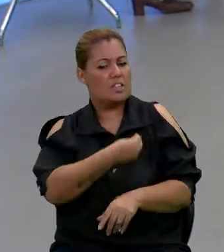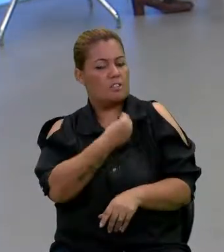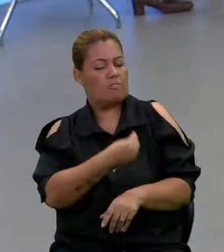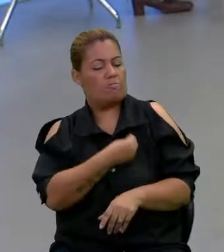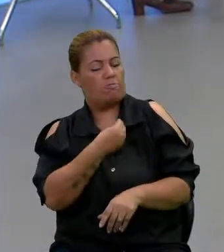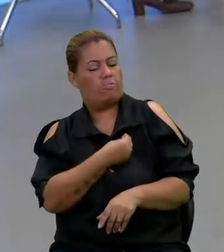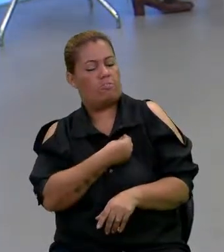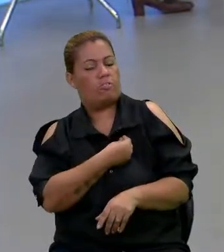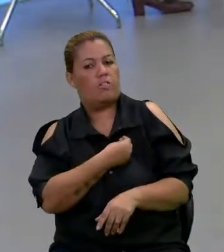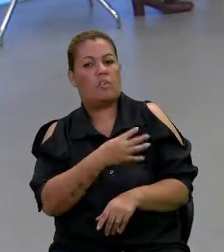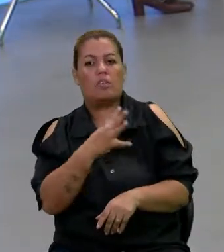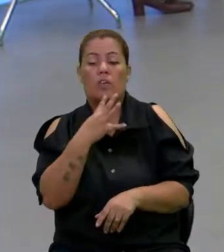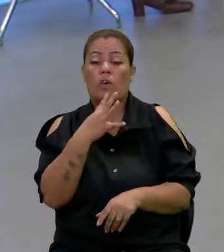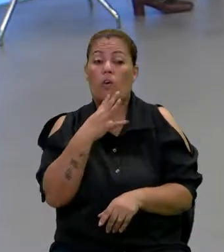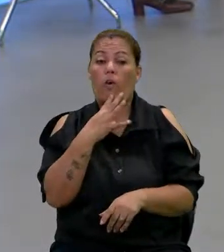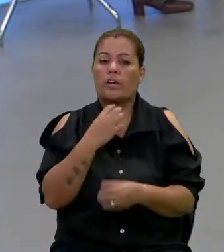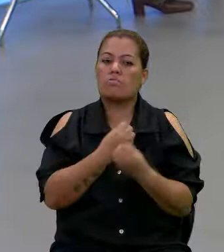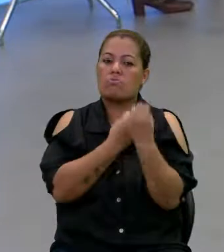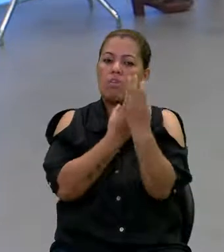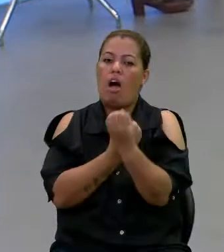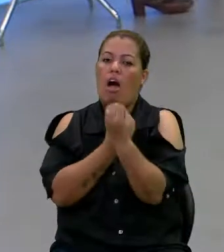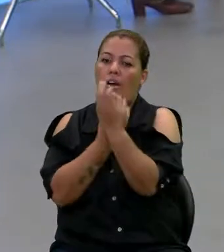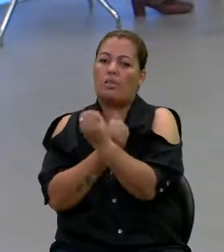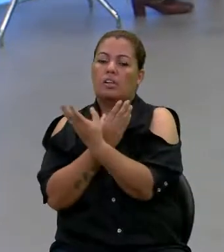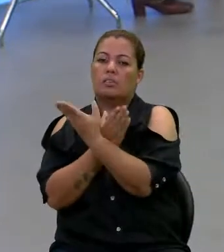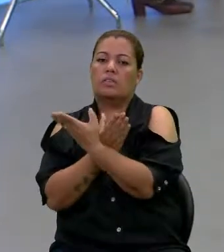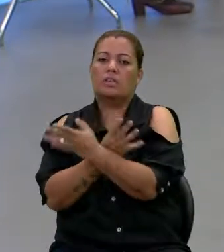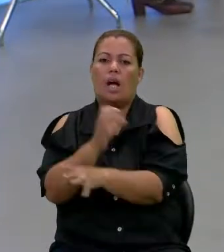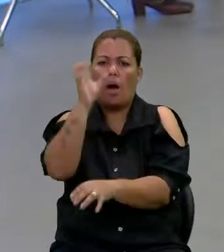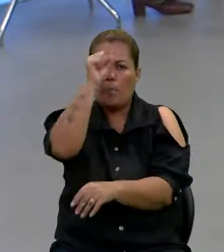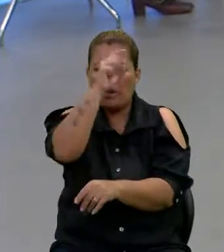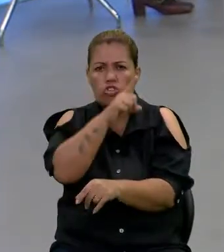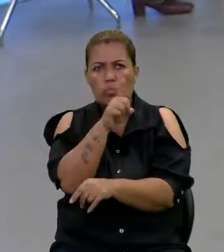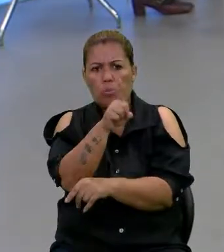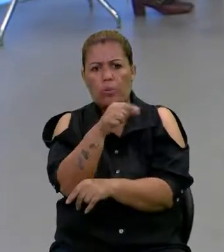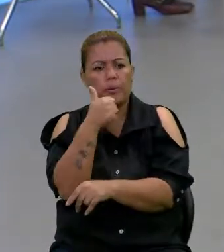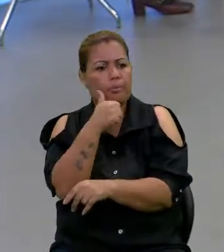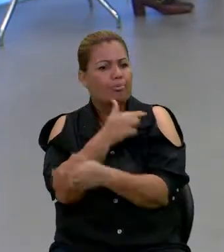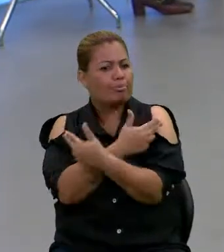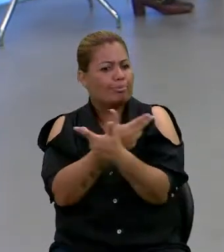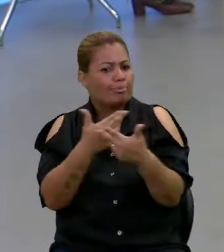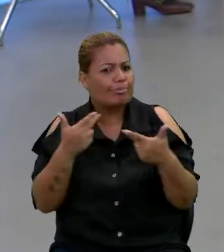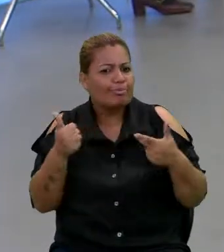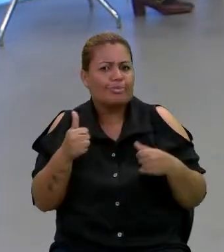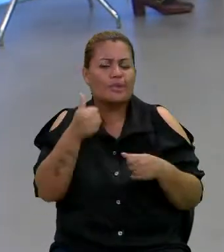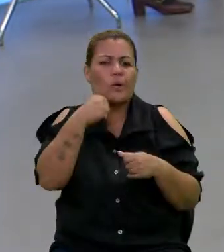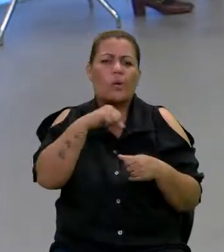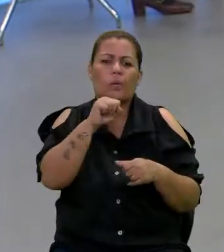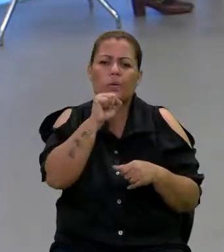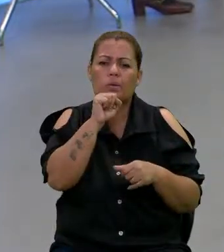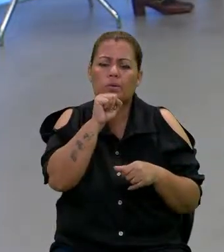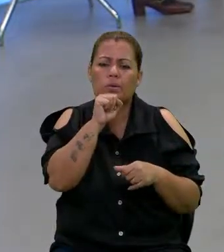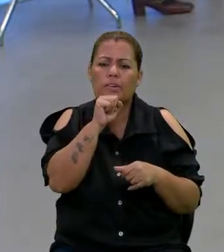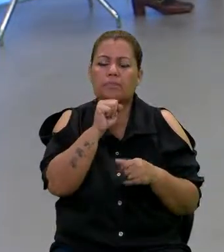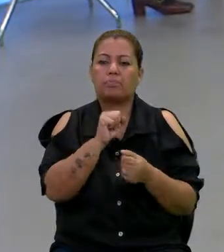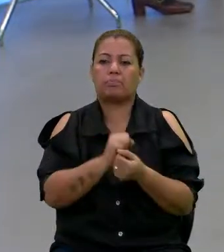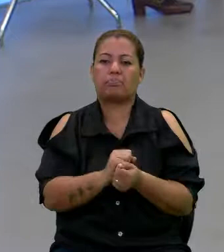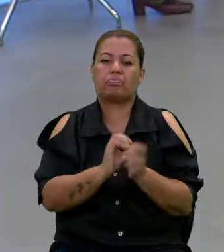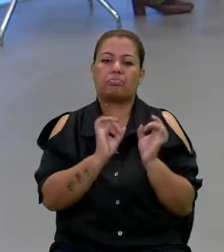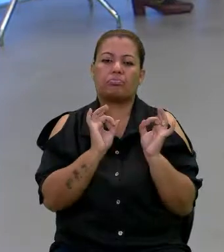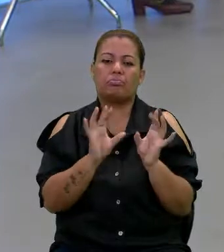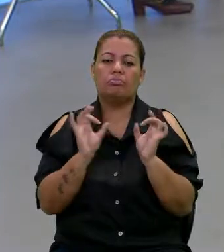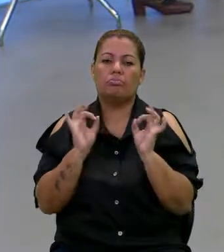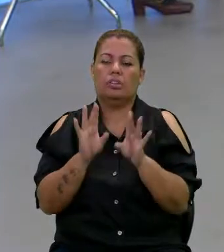eu ia lá buscar informações, porque aprendi muito com ela, com várias que estão aqui, doutora Vera, especialmente,